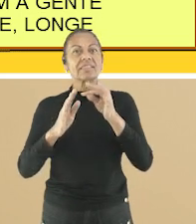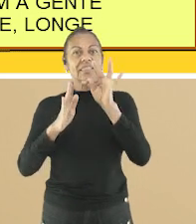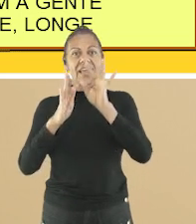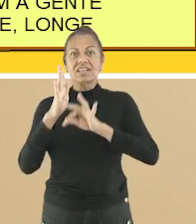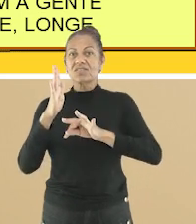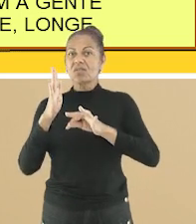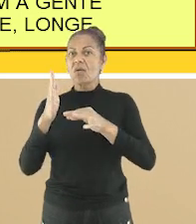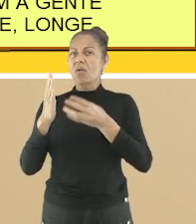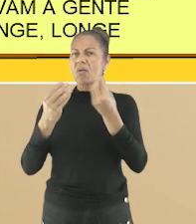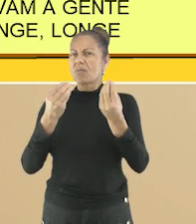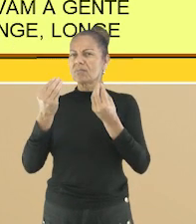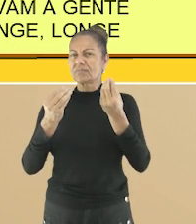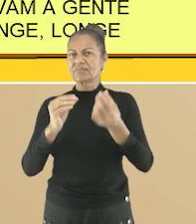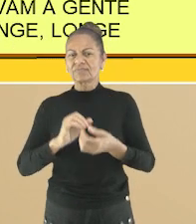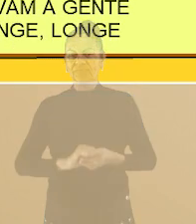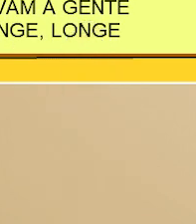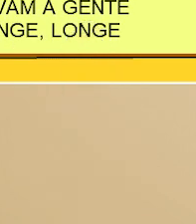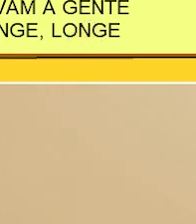Contem lá!